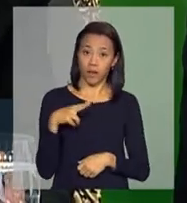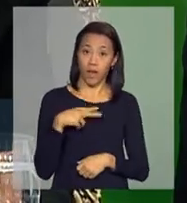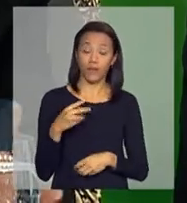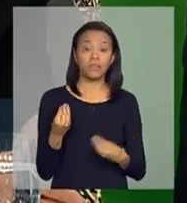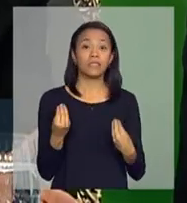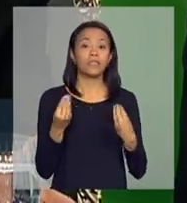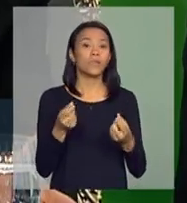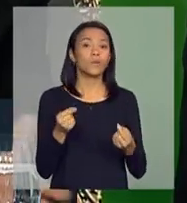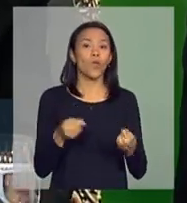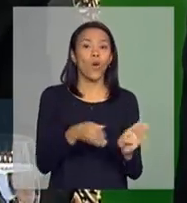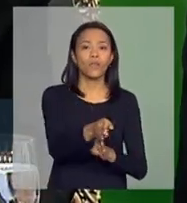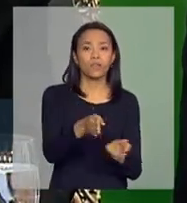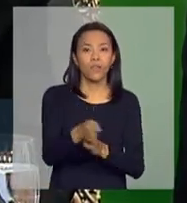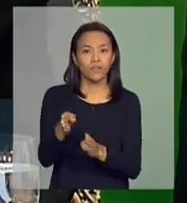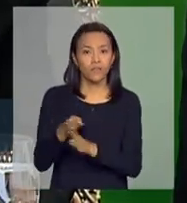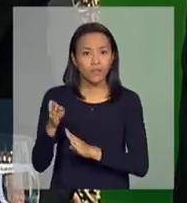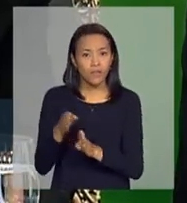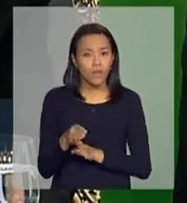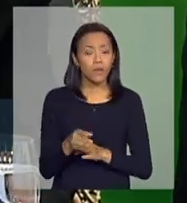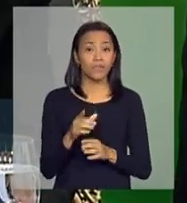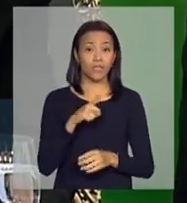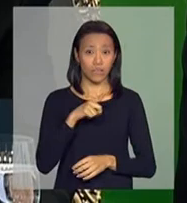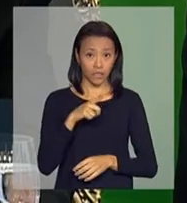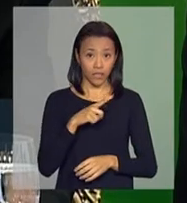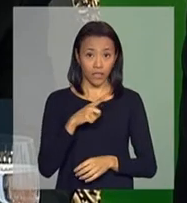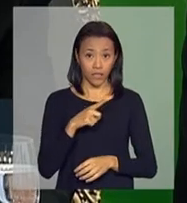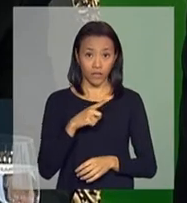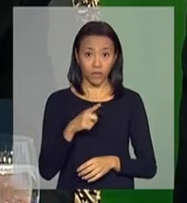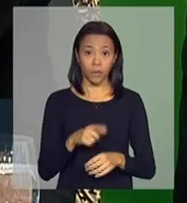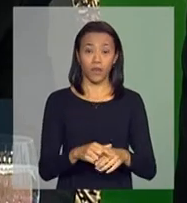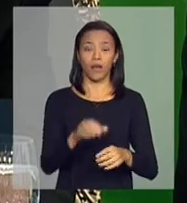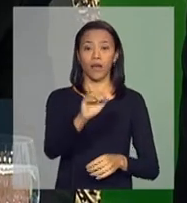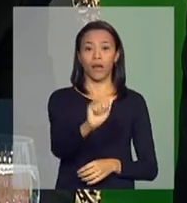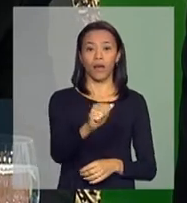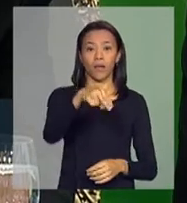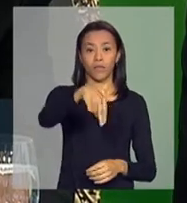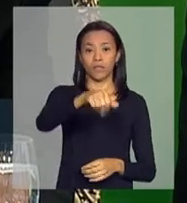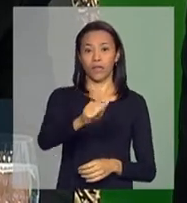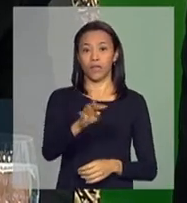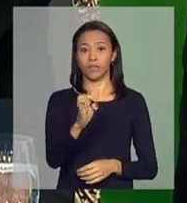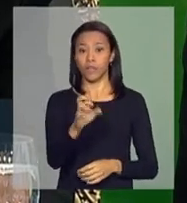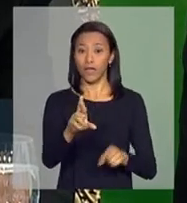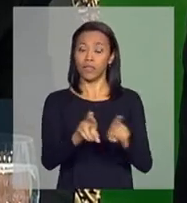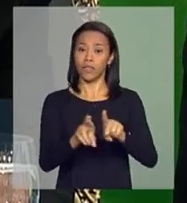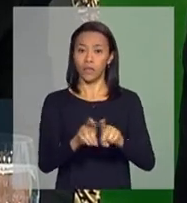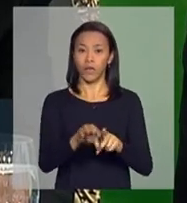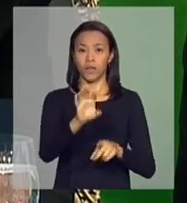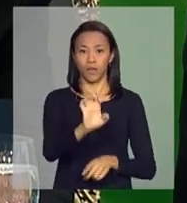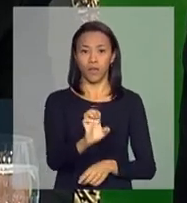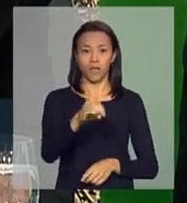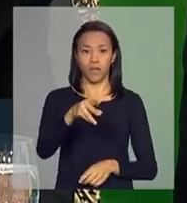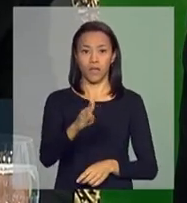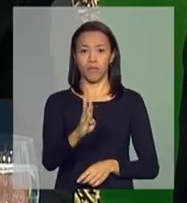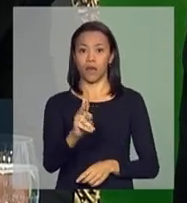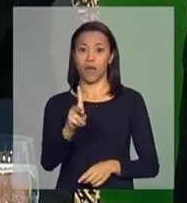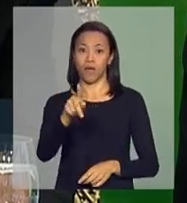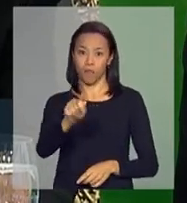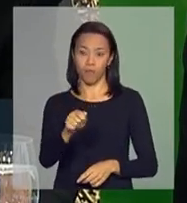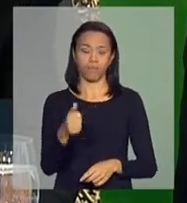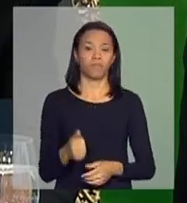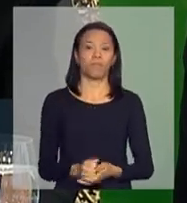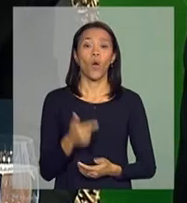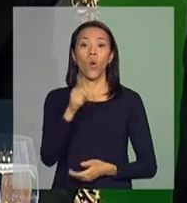insistência com a supervisão da ANATER e da EMBRAPA. Próxima pergunta.